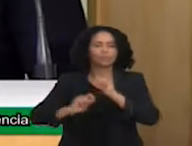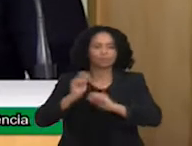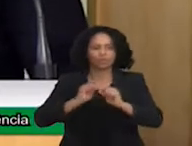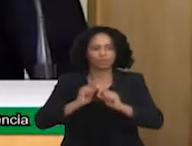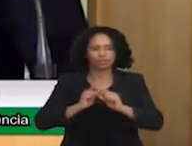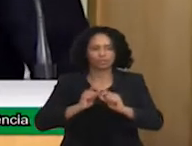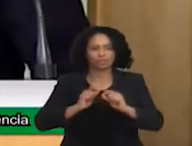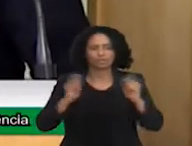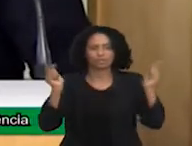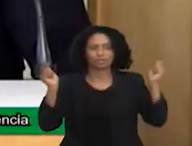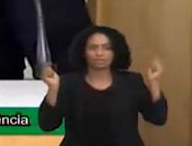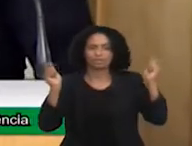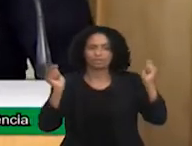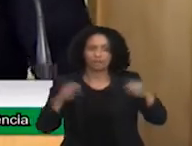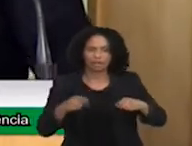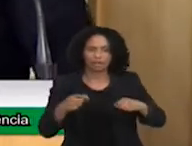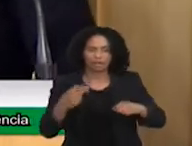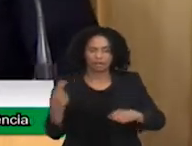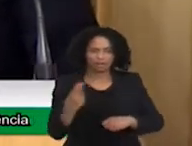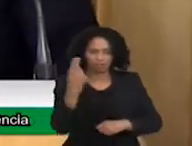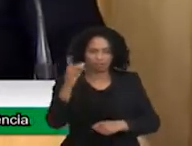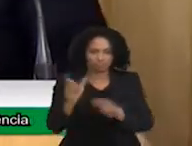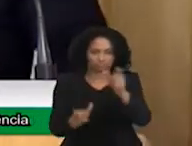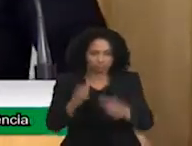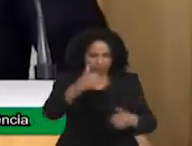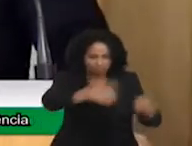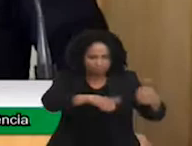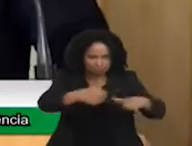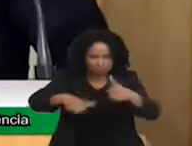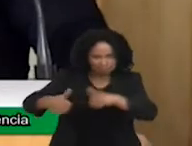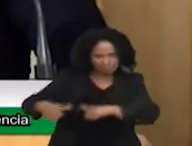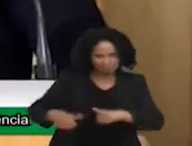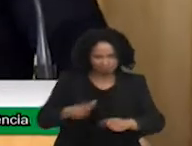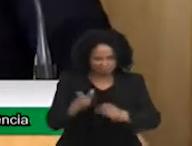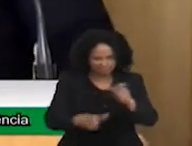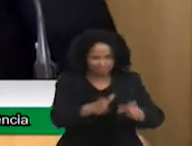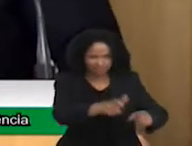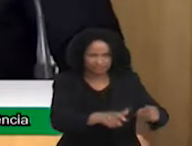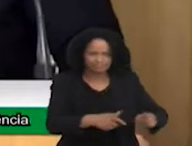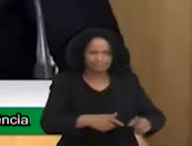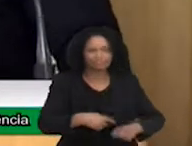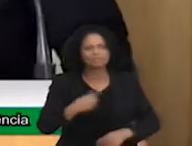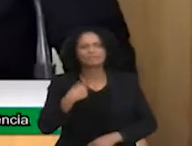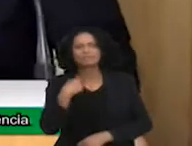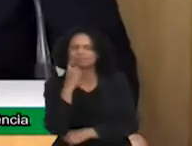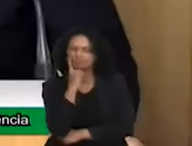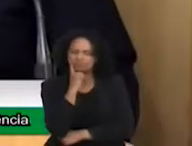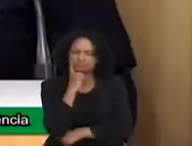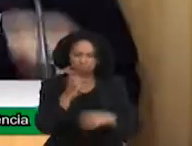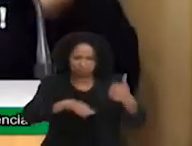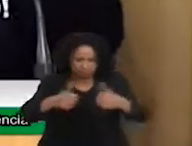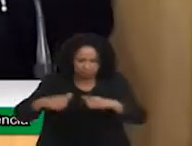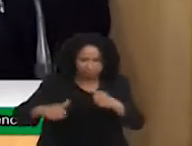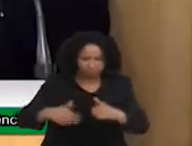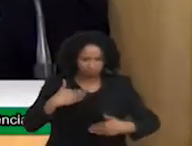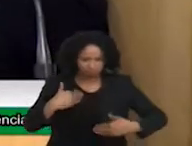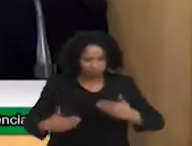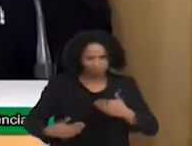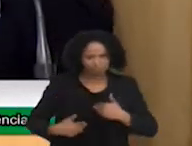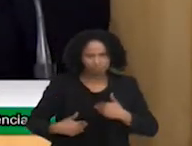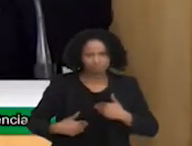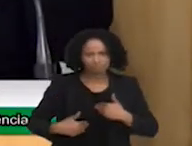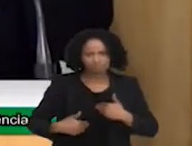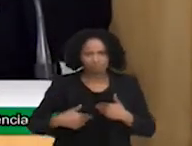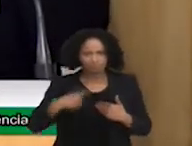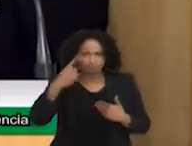físico, no seu psicológico, no seu emocional, no seu mental e no seu social.